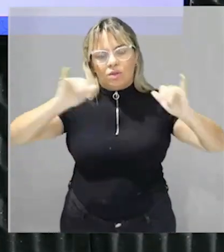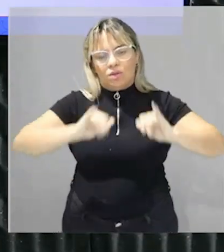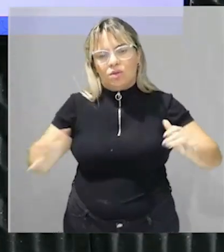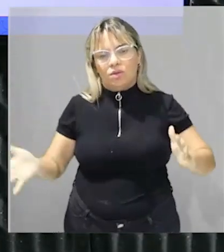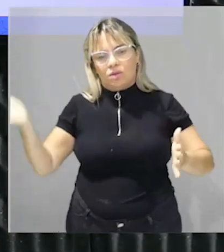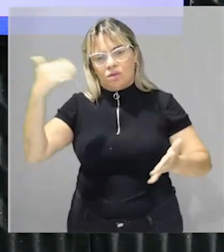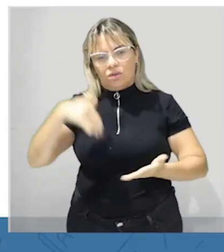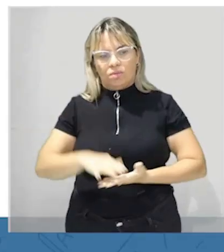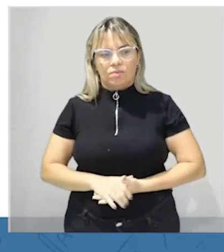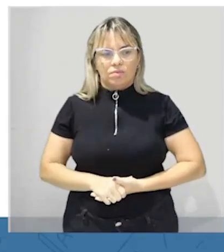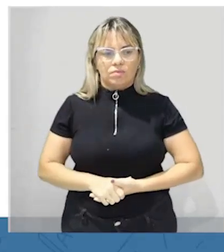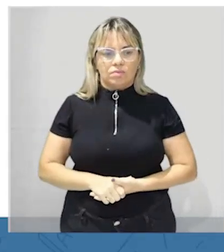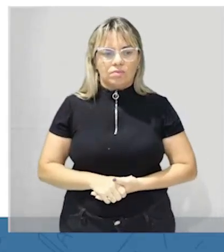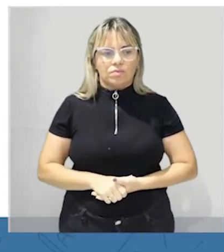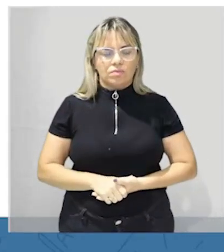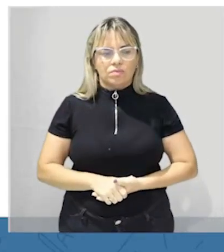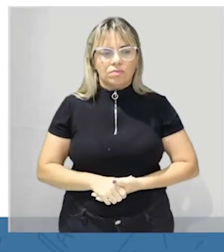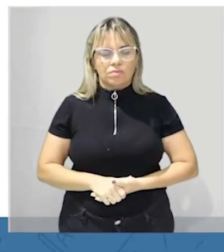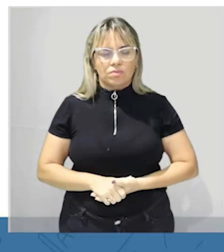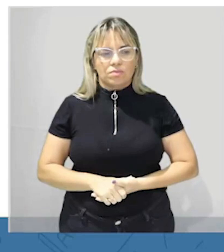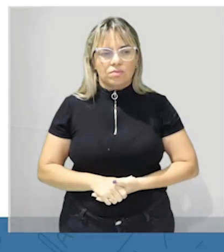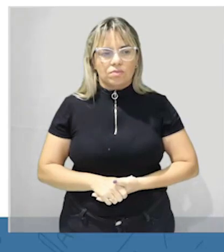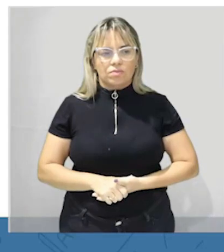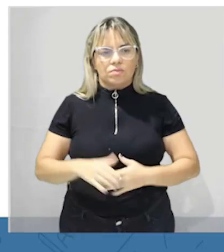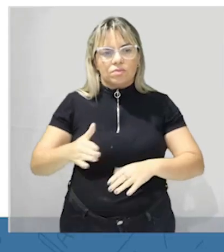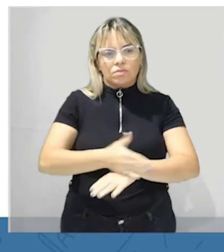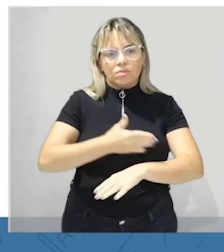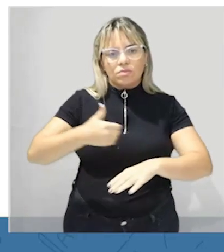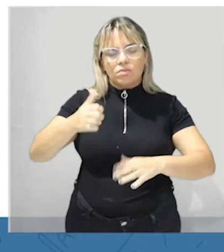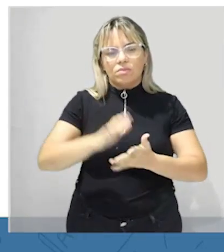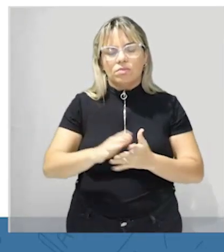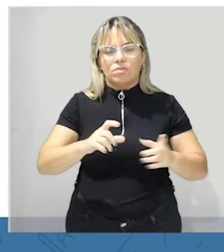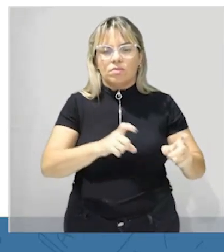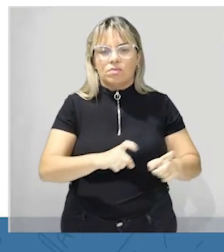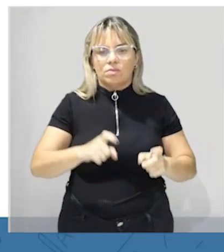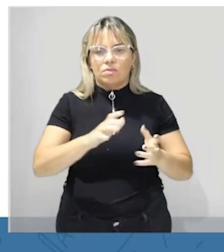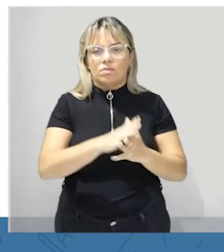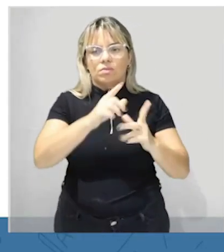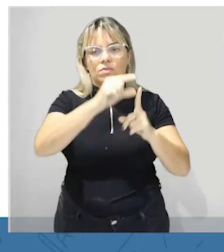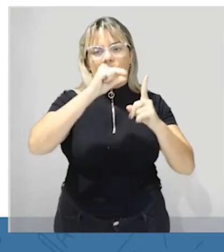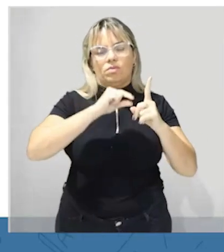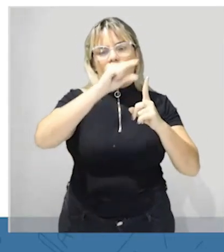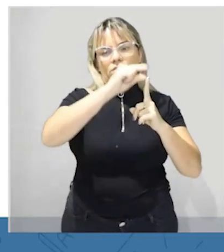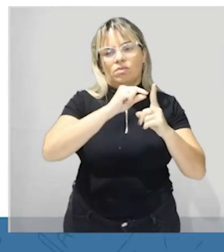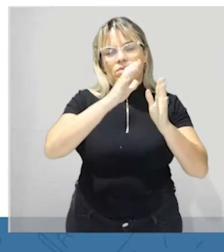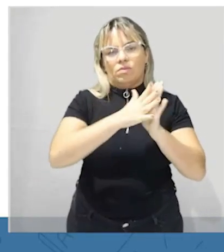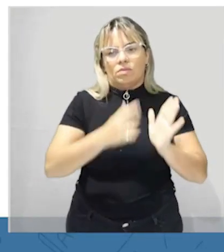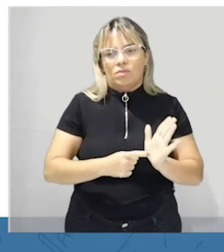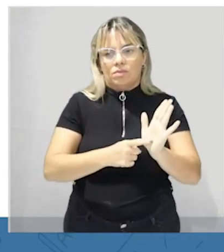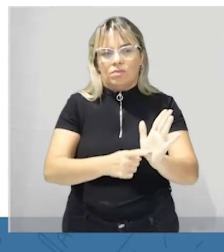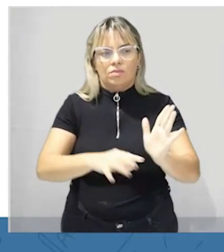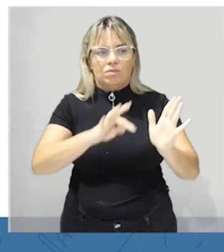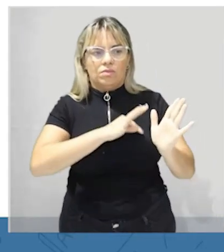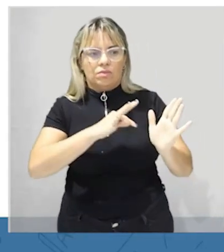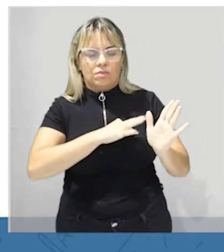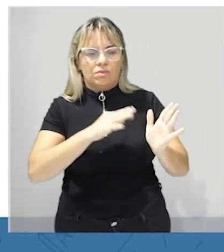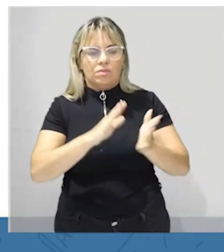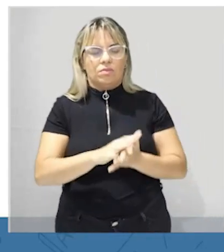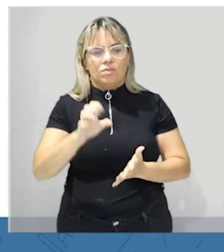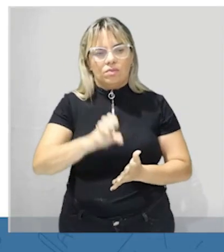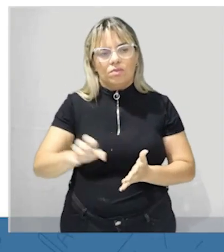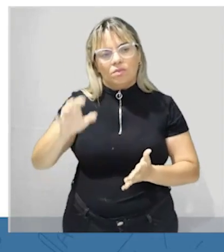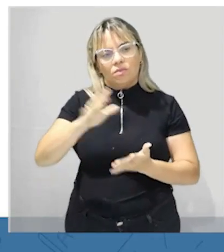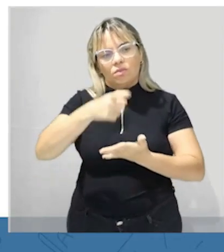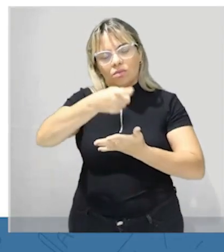se tem essa alternativa então galera para melhorar a produção agrícola nas regiões mencionadas quais foram as regiões região do semiárido